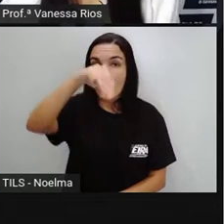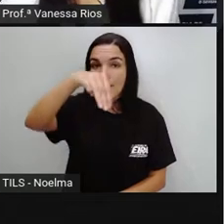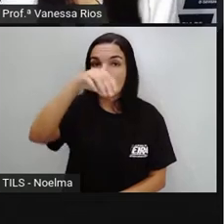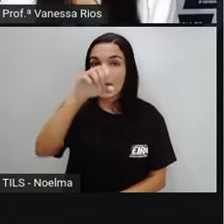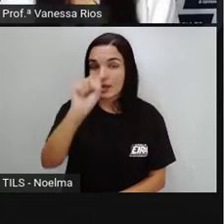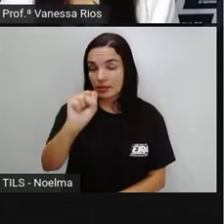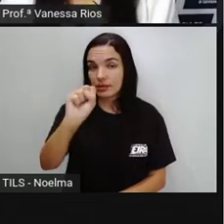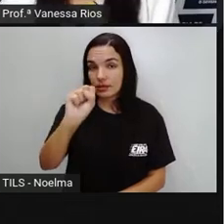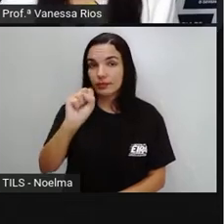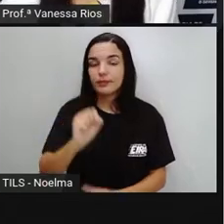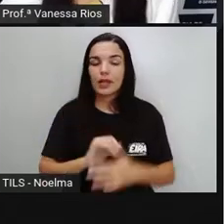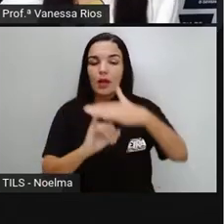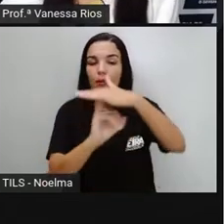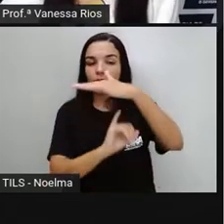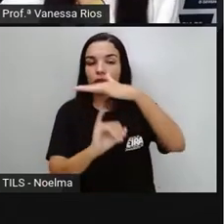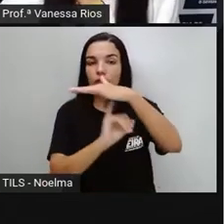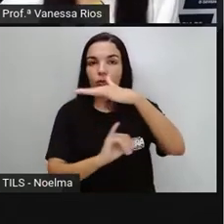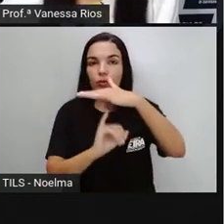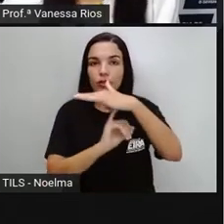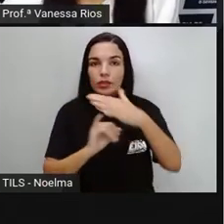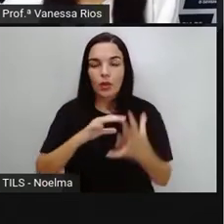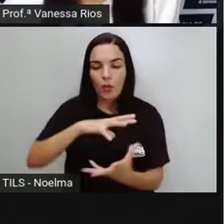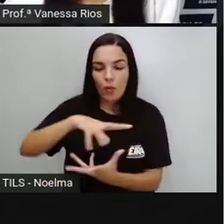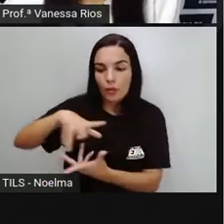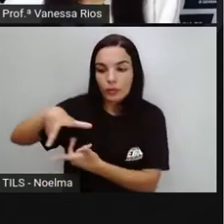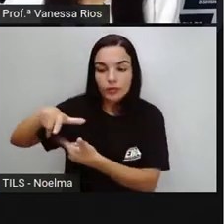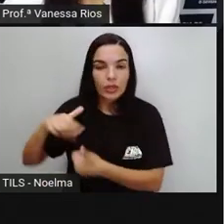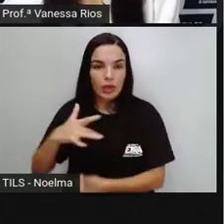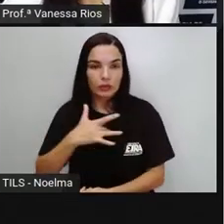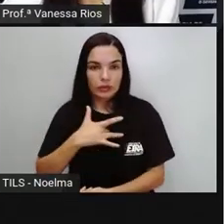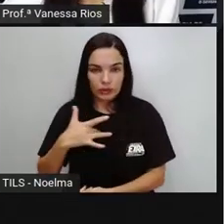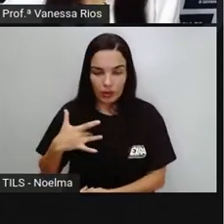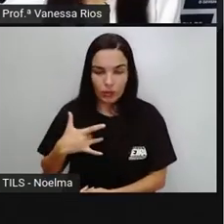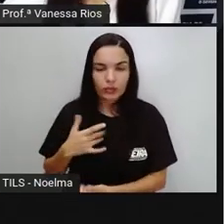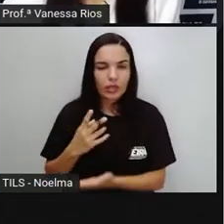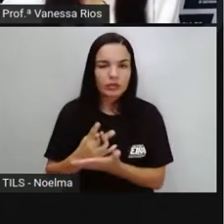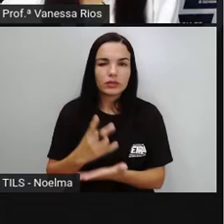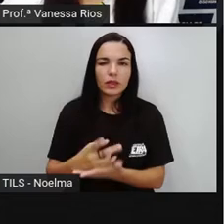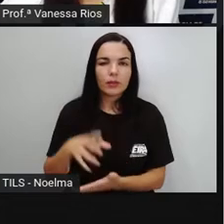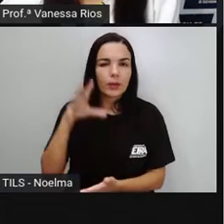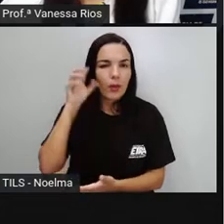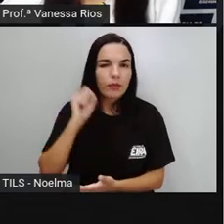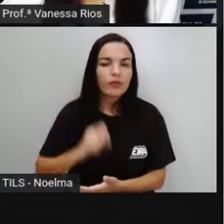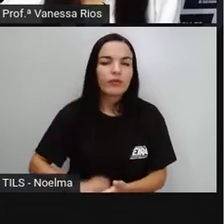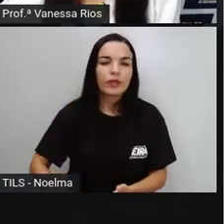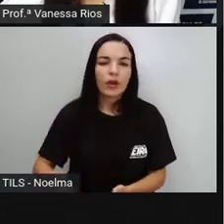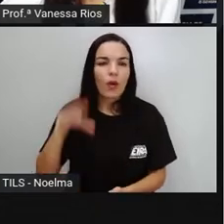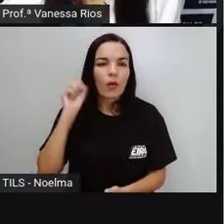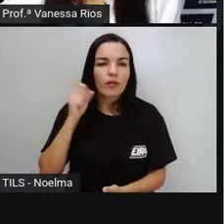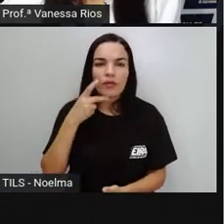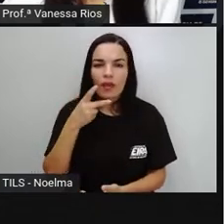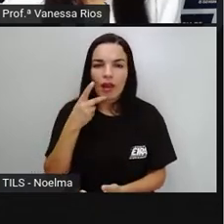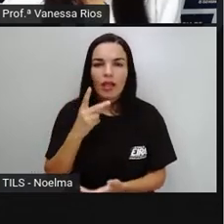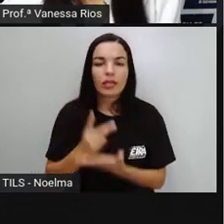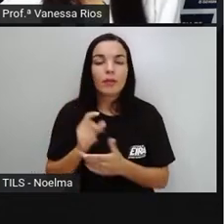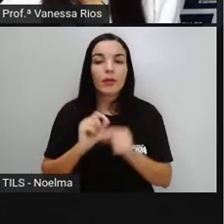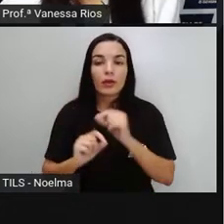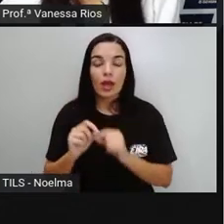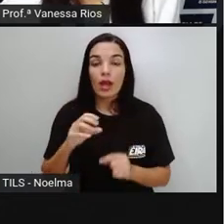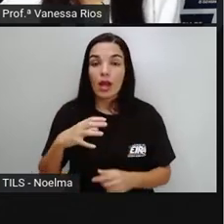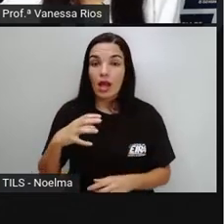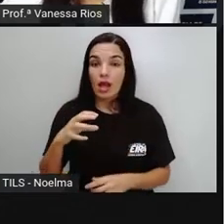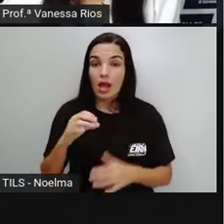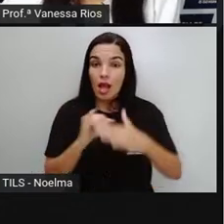OMS Esse nome A gente vê aí Comumente Nos jornais No nosso dia a dia É A Organização